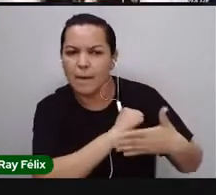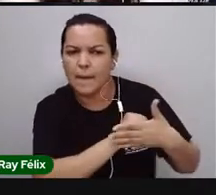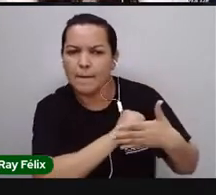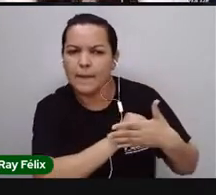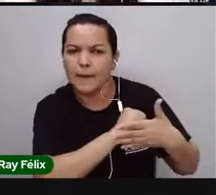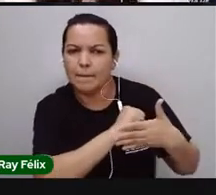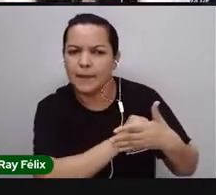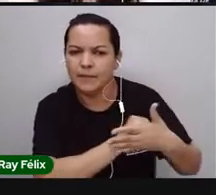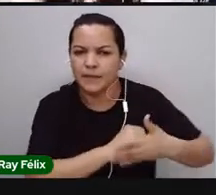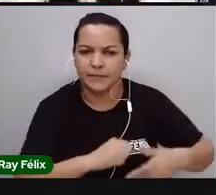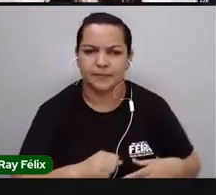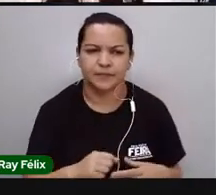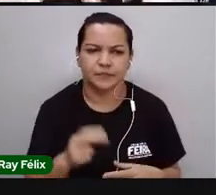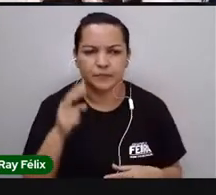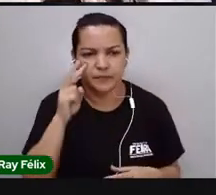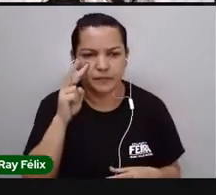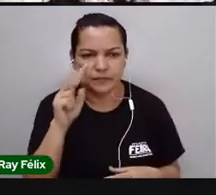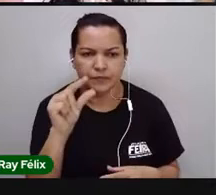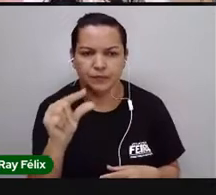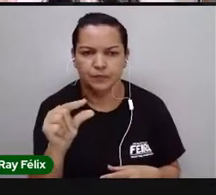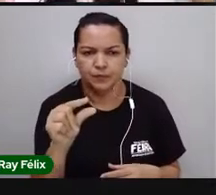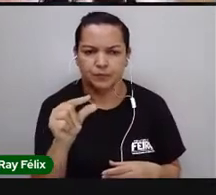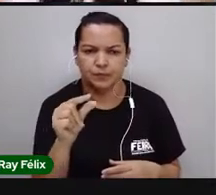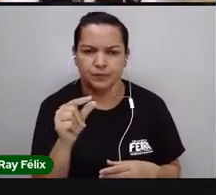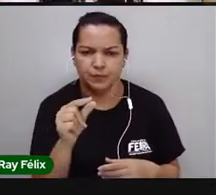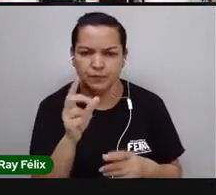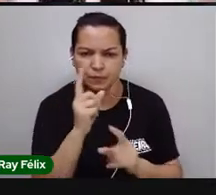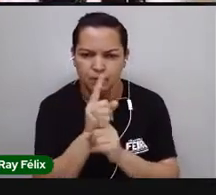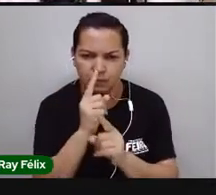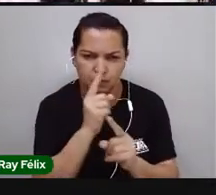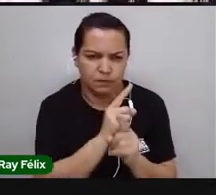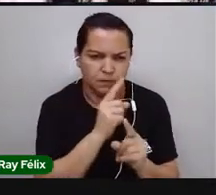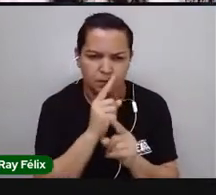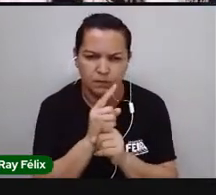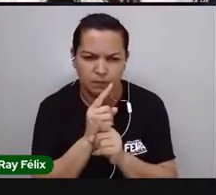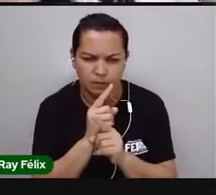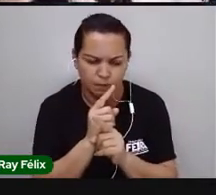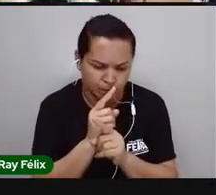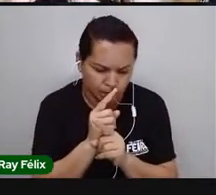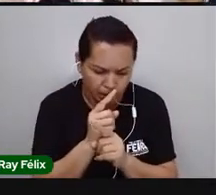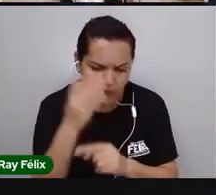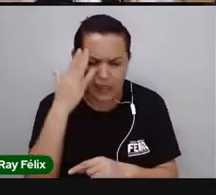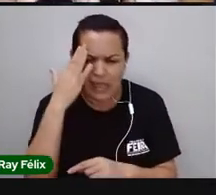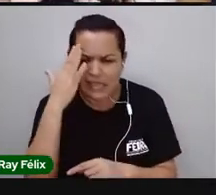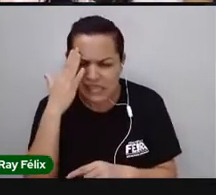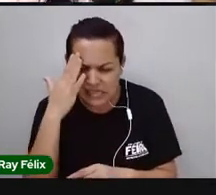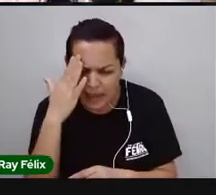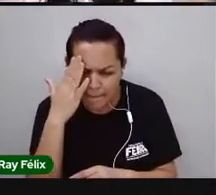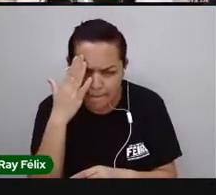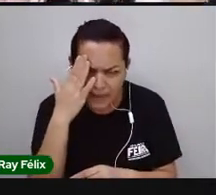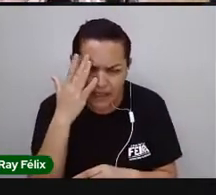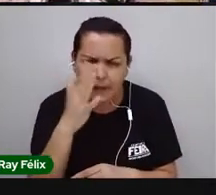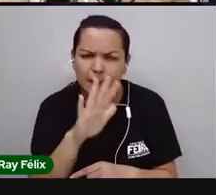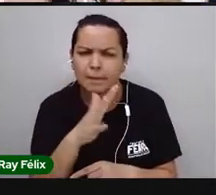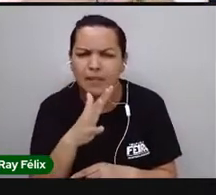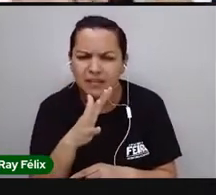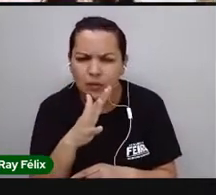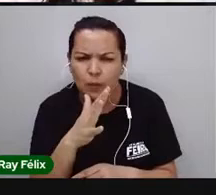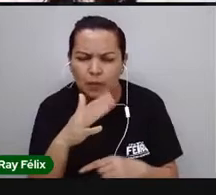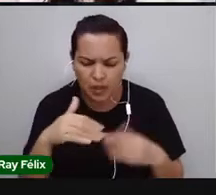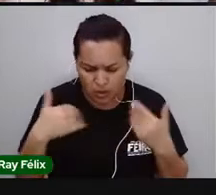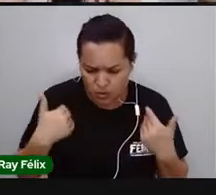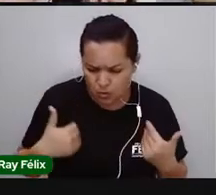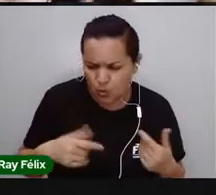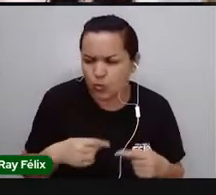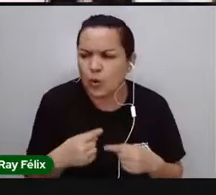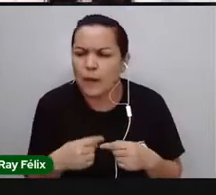Agora a gente vai ver um pouco que a gente identificou esses órgãos. O que que tenho que identificar meus órgãos? O que que tenho que ter uma noção? Pronto. tenho que ser